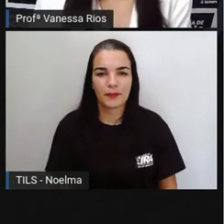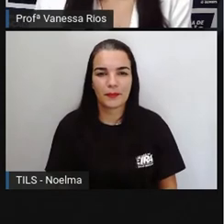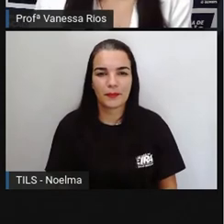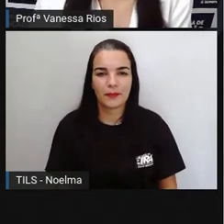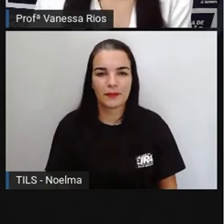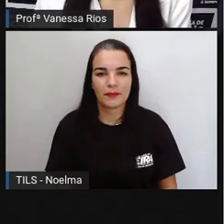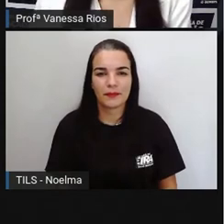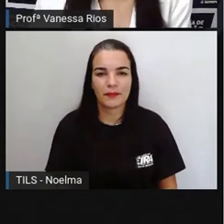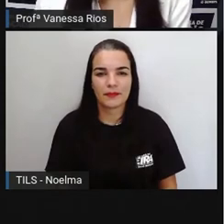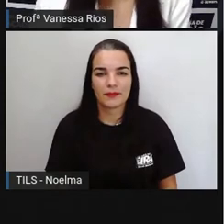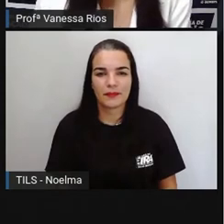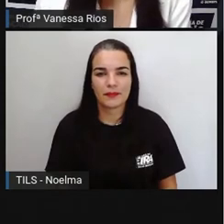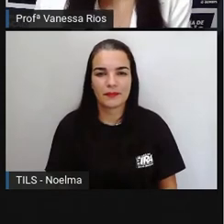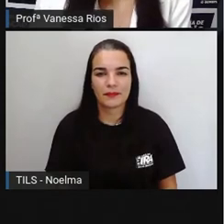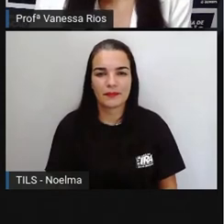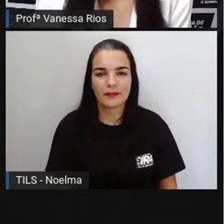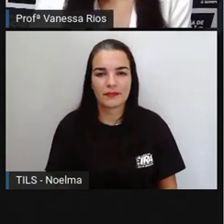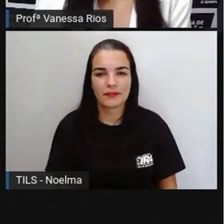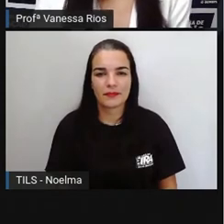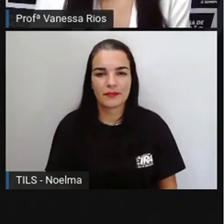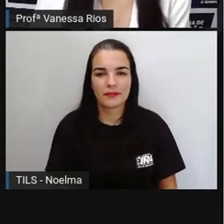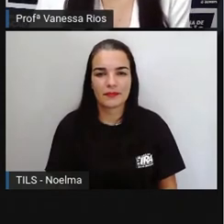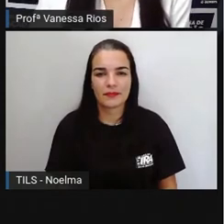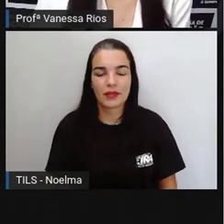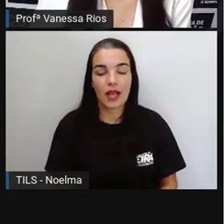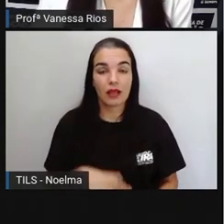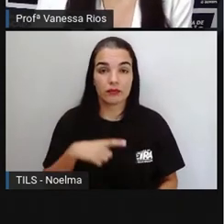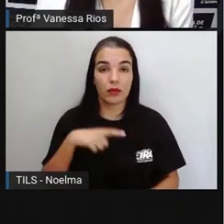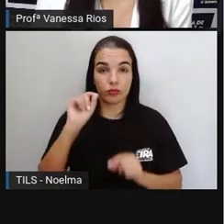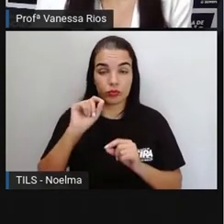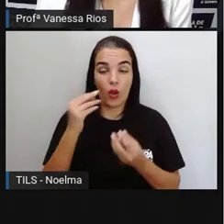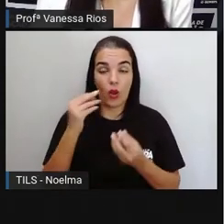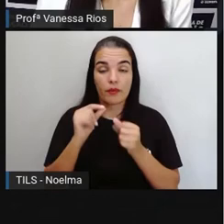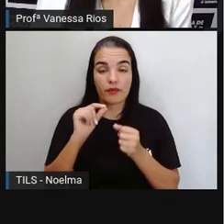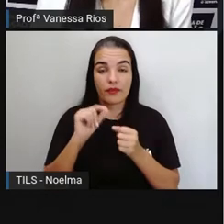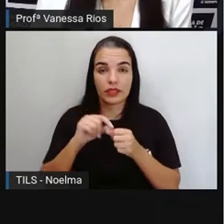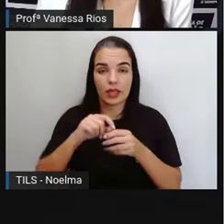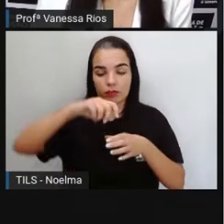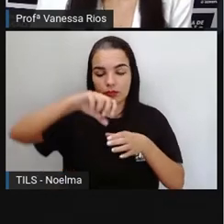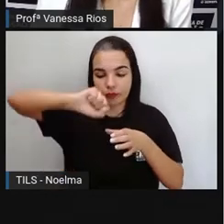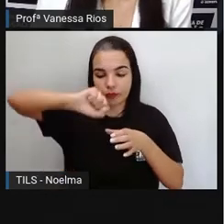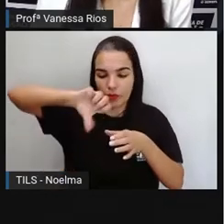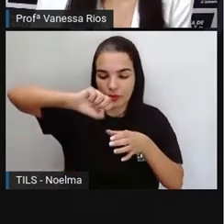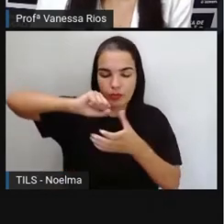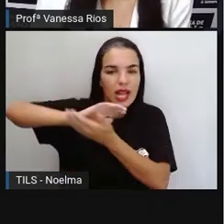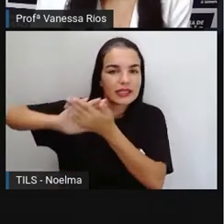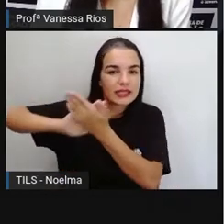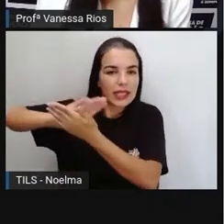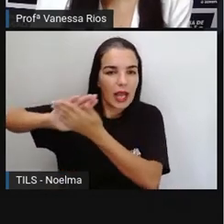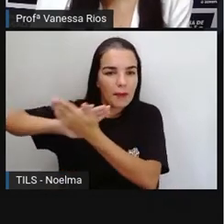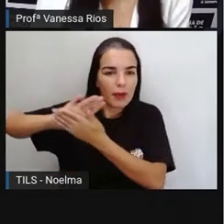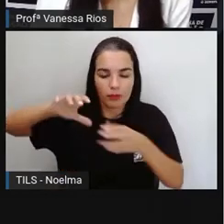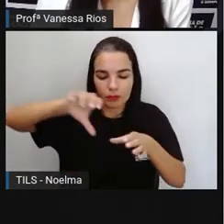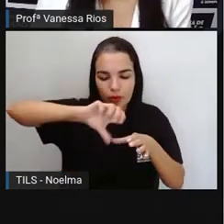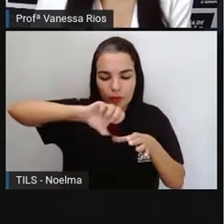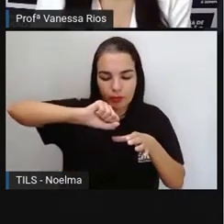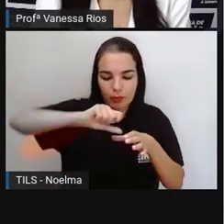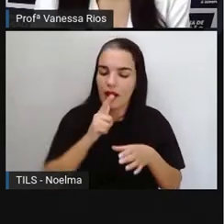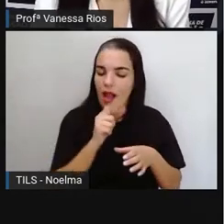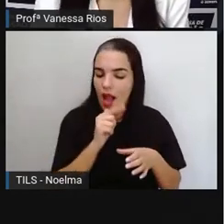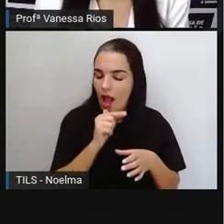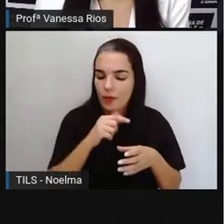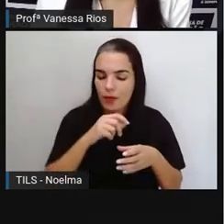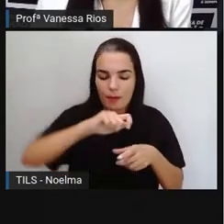aí são as bolhas de sabão. Misture duas colheres de sopa de detergente em um copo de água. Mexa